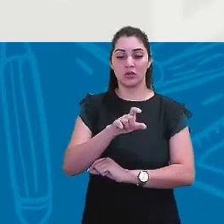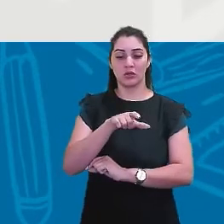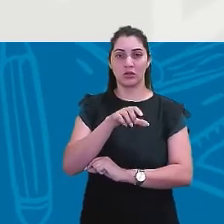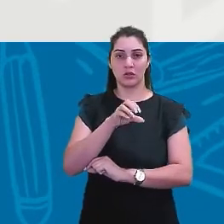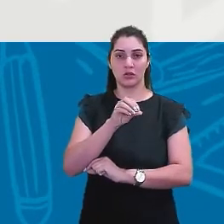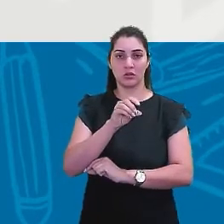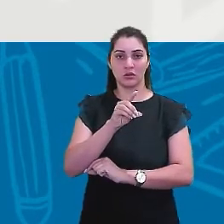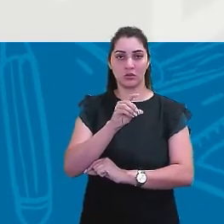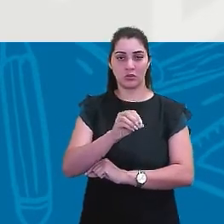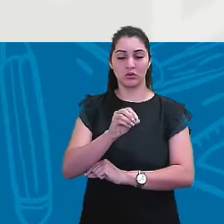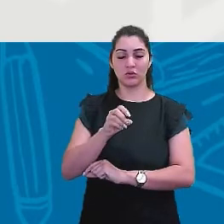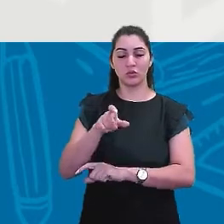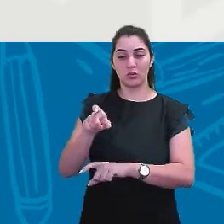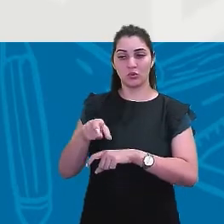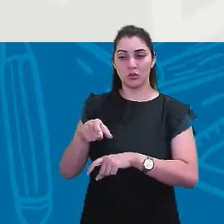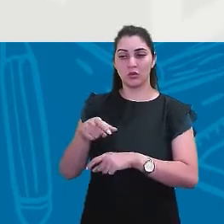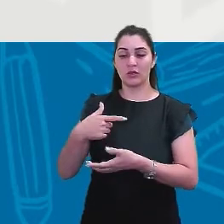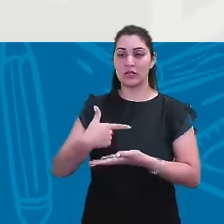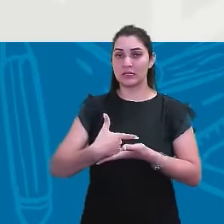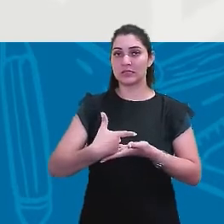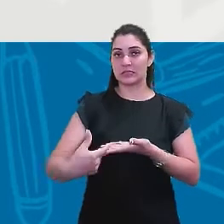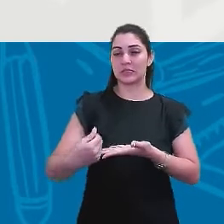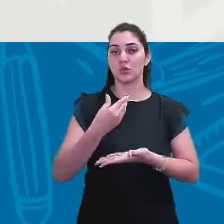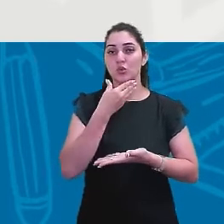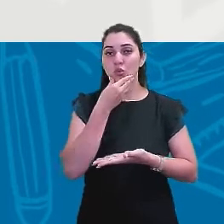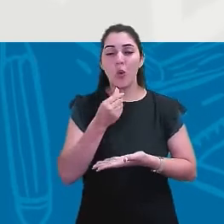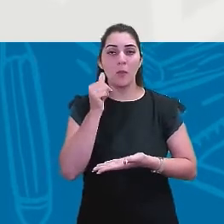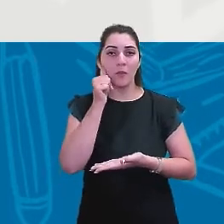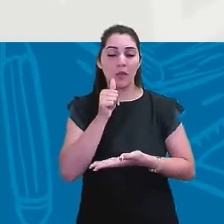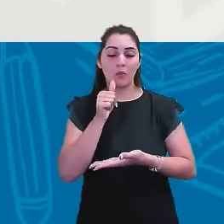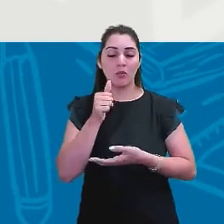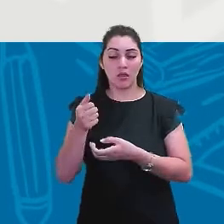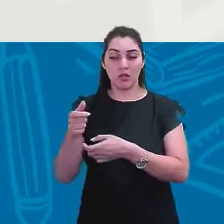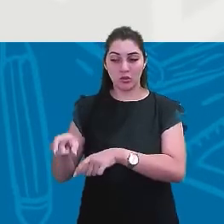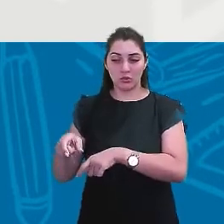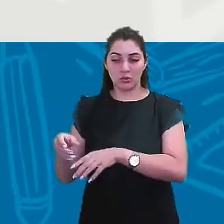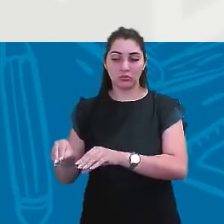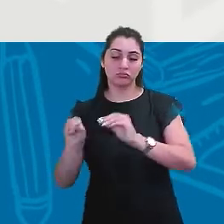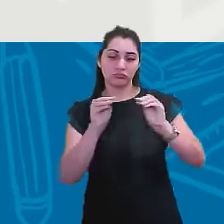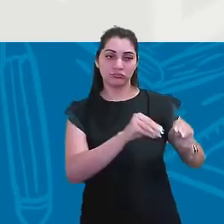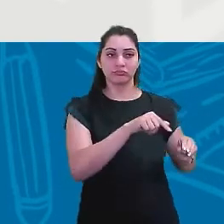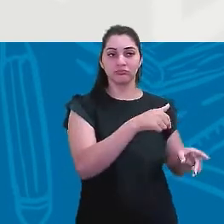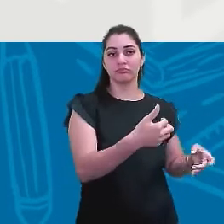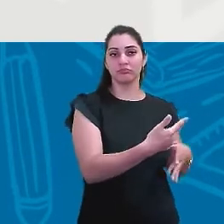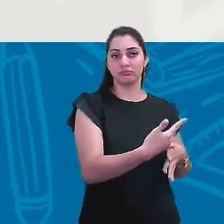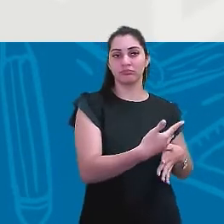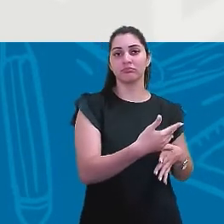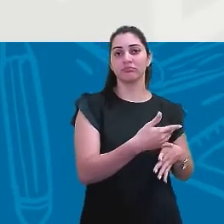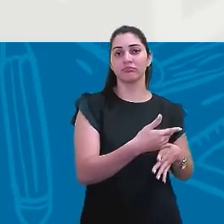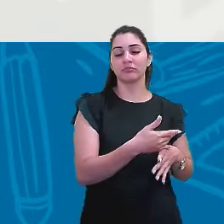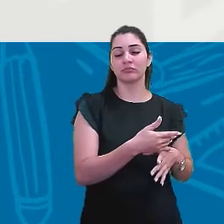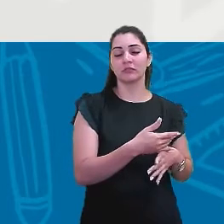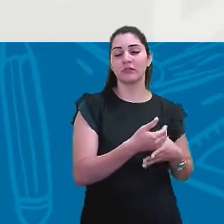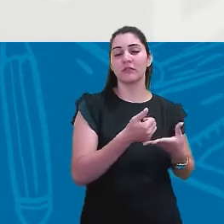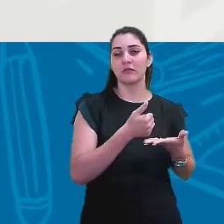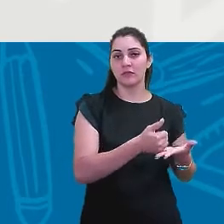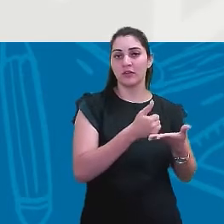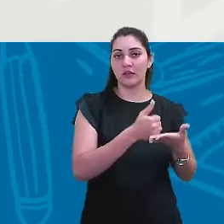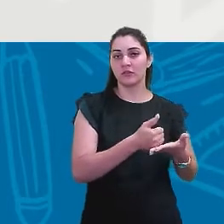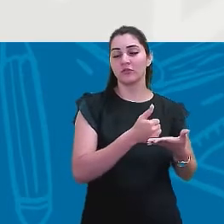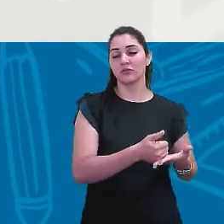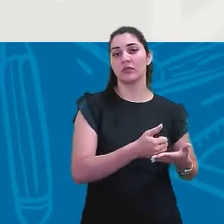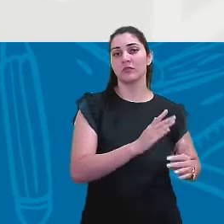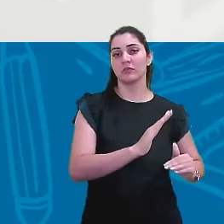que é a saída do homem e da mulher do campo para a cidade, ele vai contribuir para esse processo de humanização,